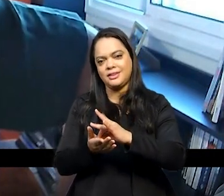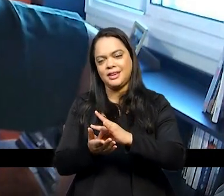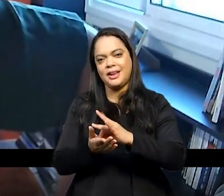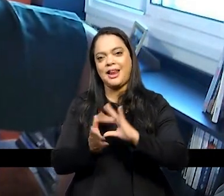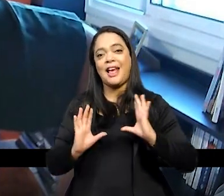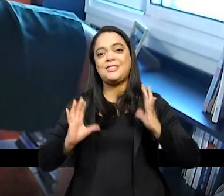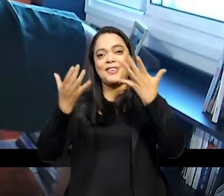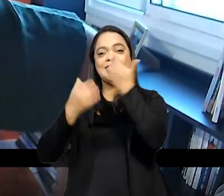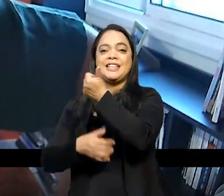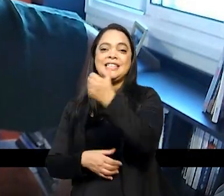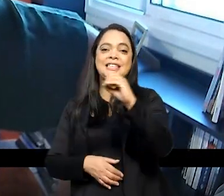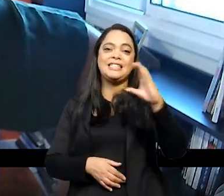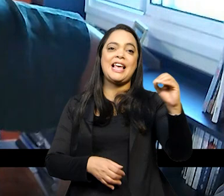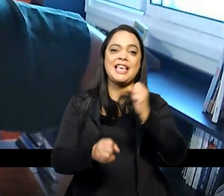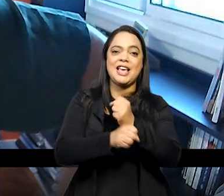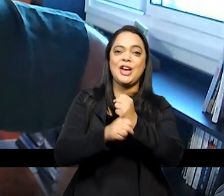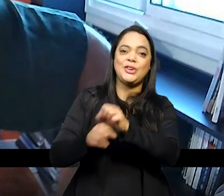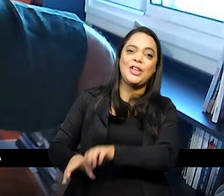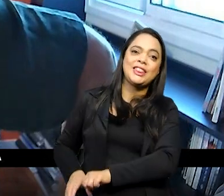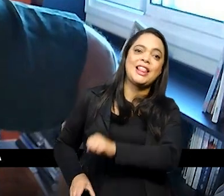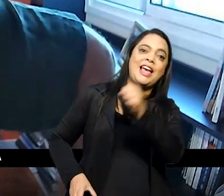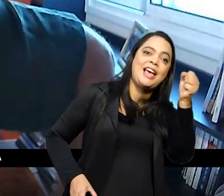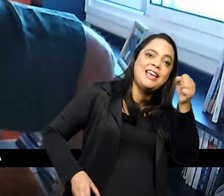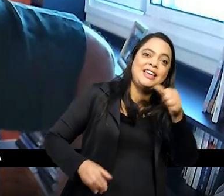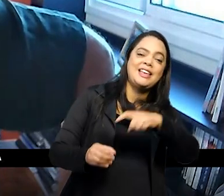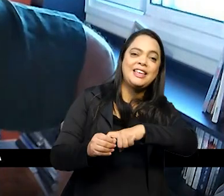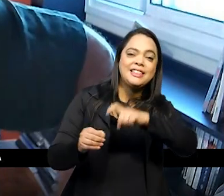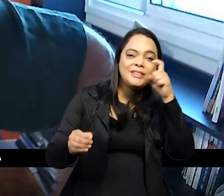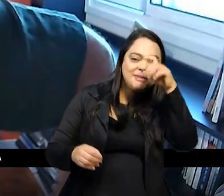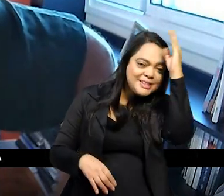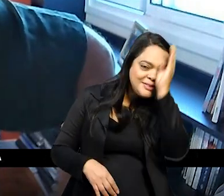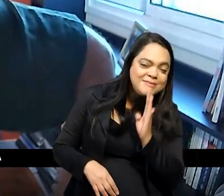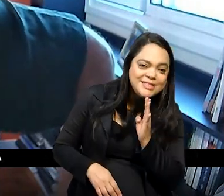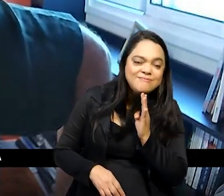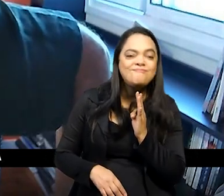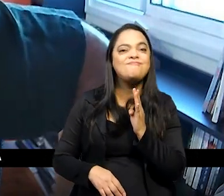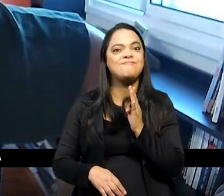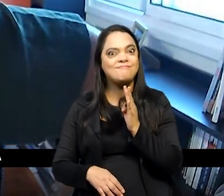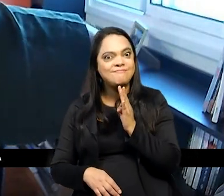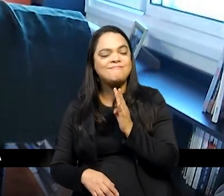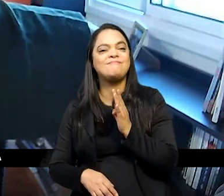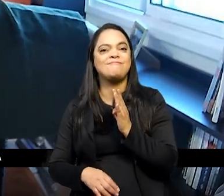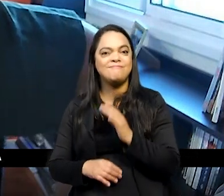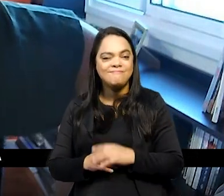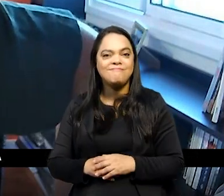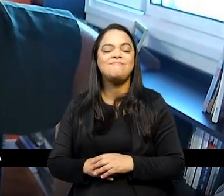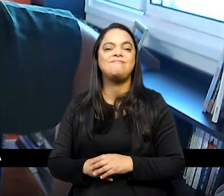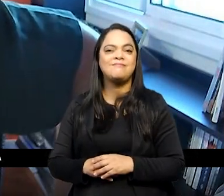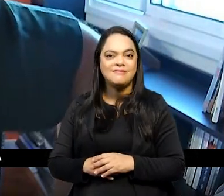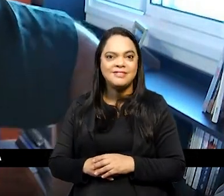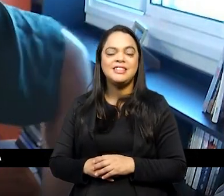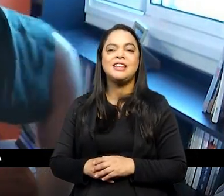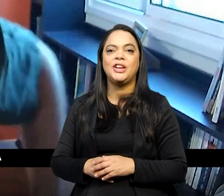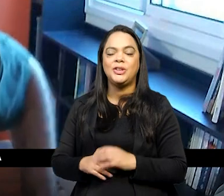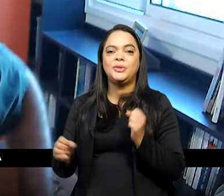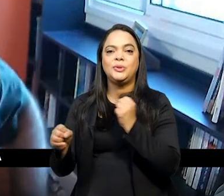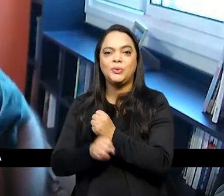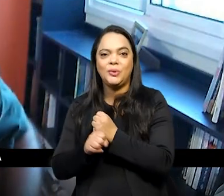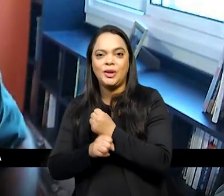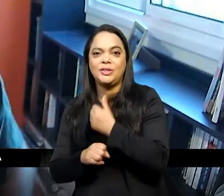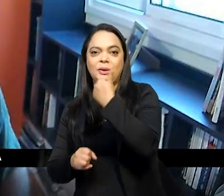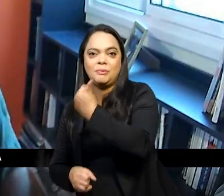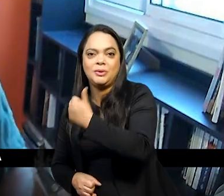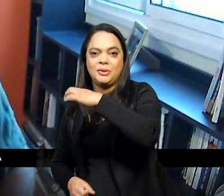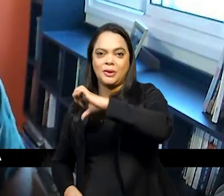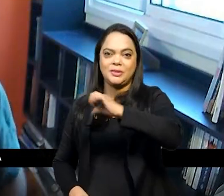independência do Brasil então tem um número considerável de trabalhos que lá para 1920 1922 dizia